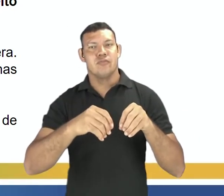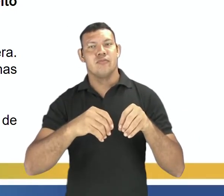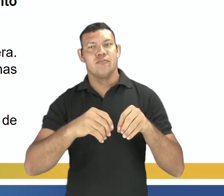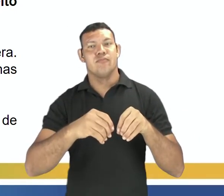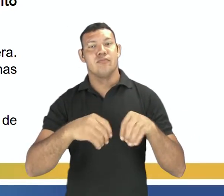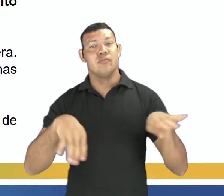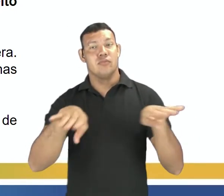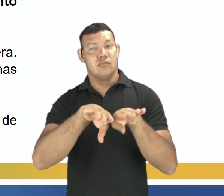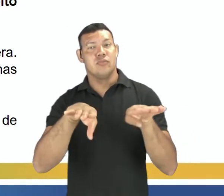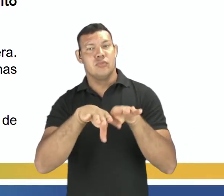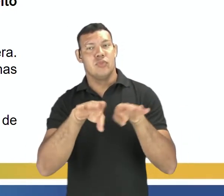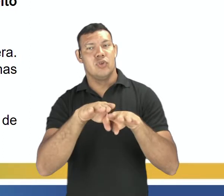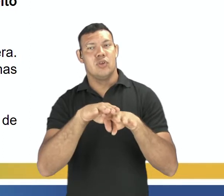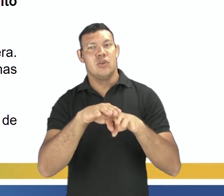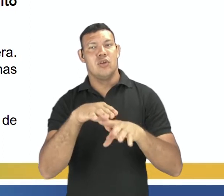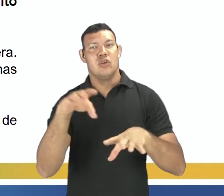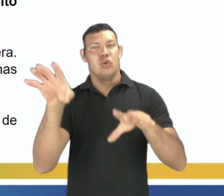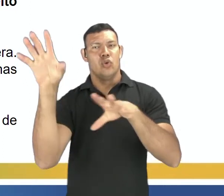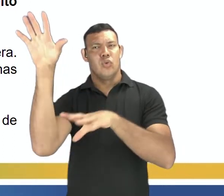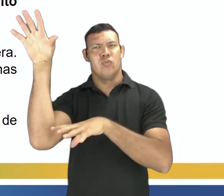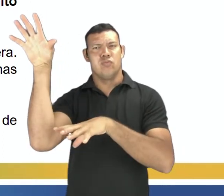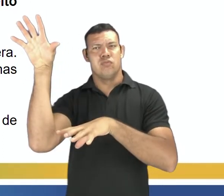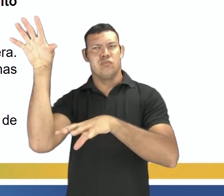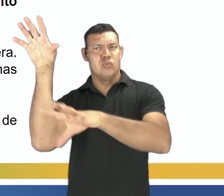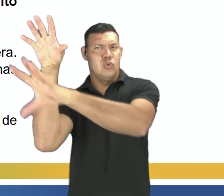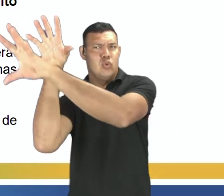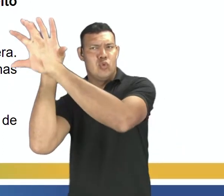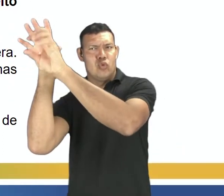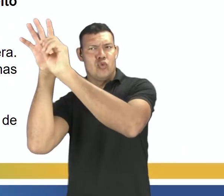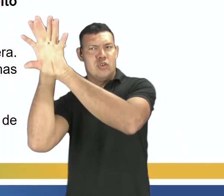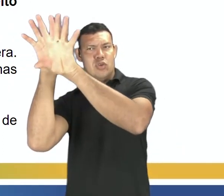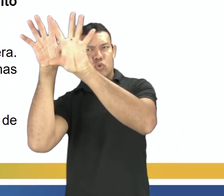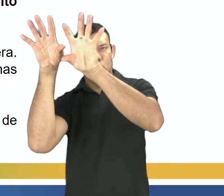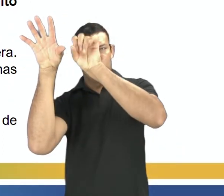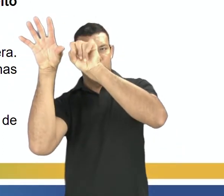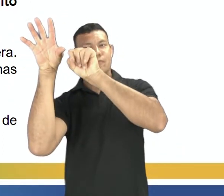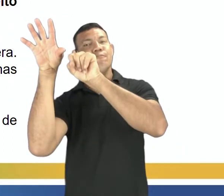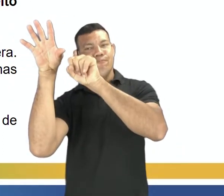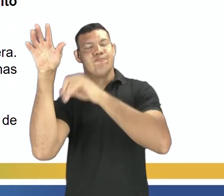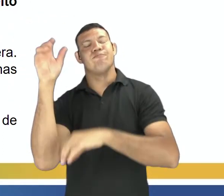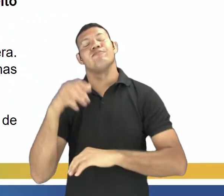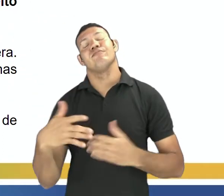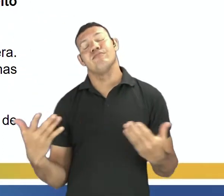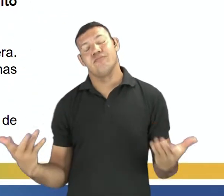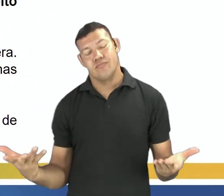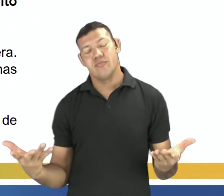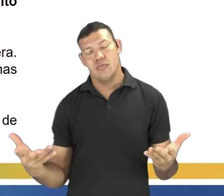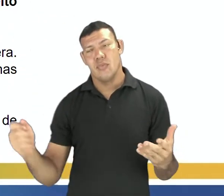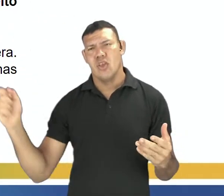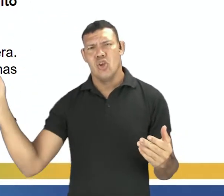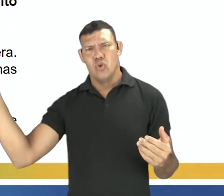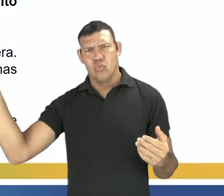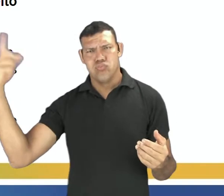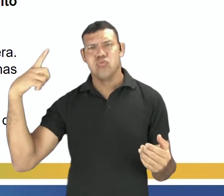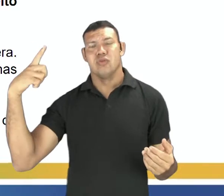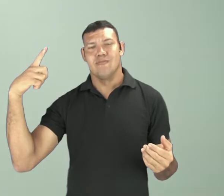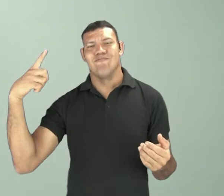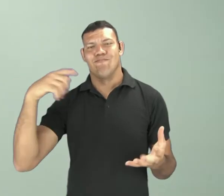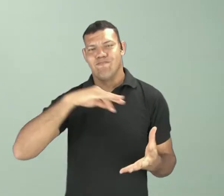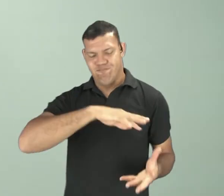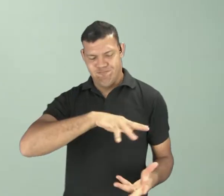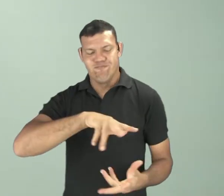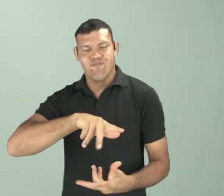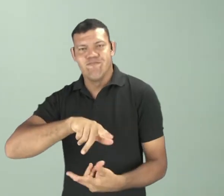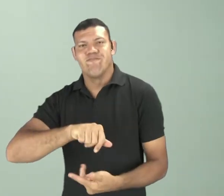na fotossíntese. Então, essa radiação que chega em nosso planeta, que atravessa a atmosfera e chega em nosso